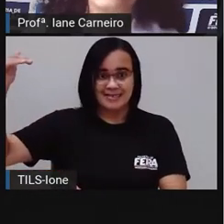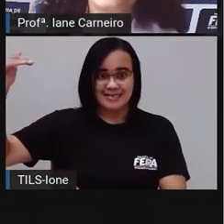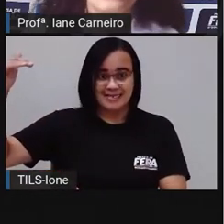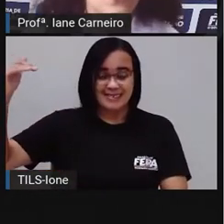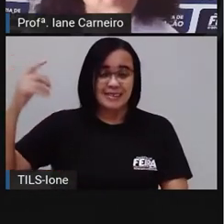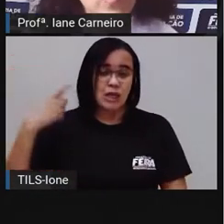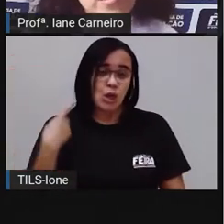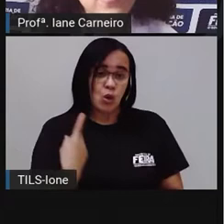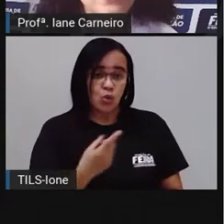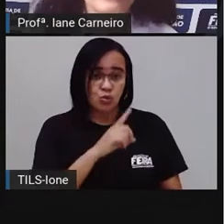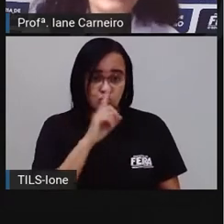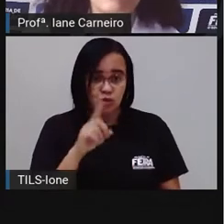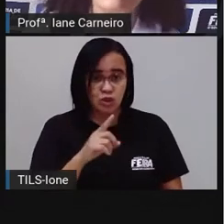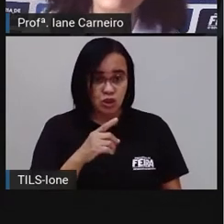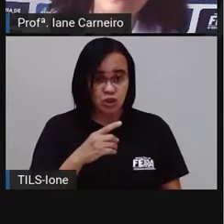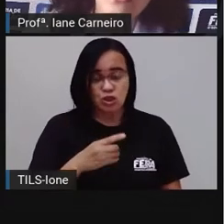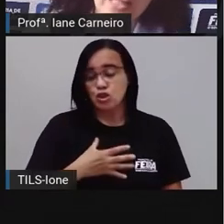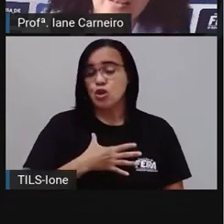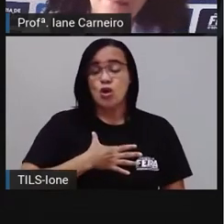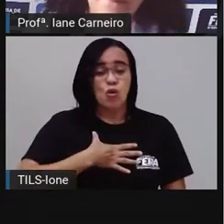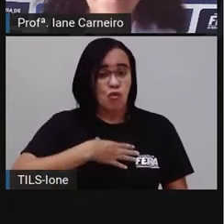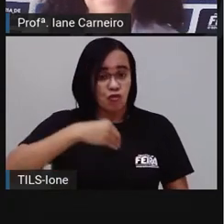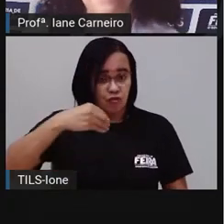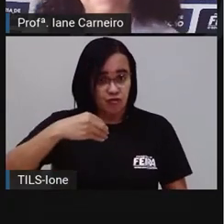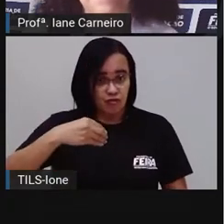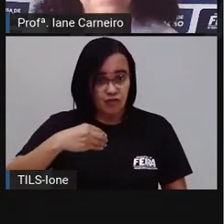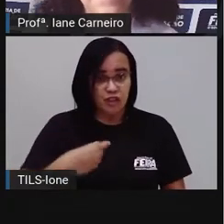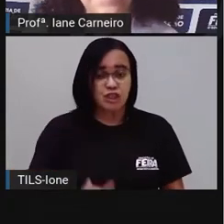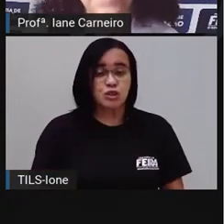conheceu uma moça e se apaixonou por ela.